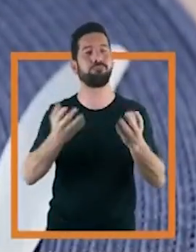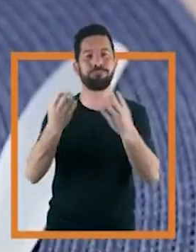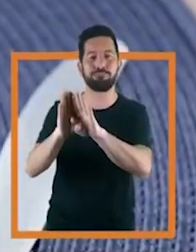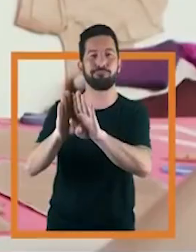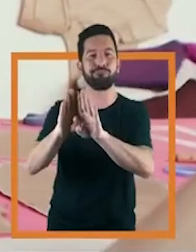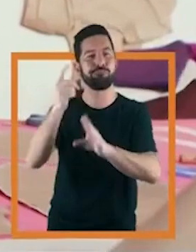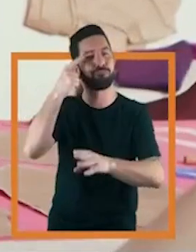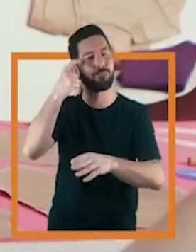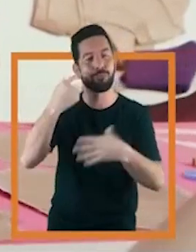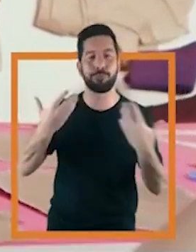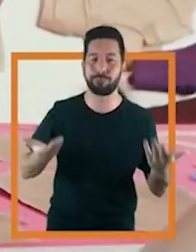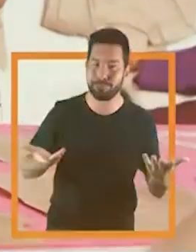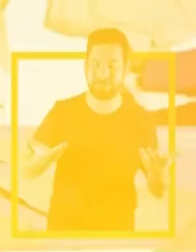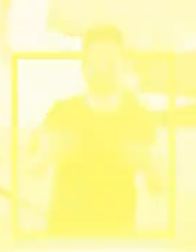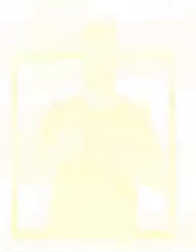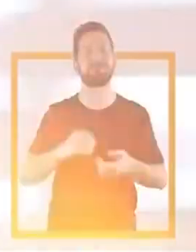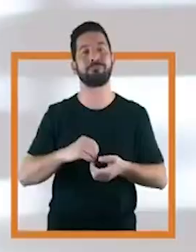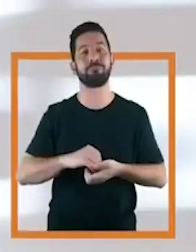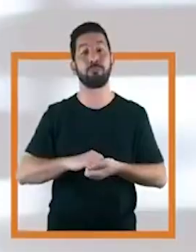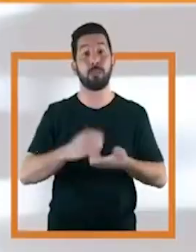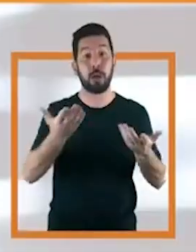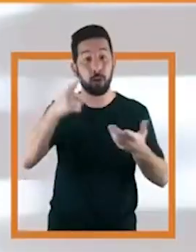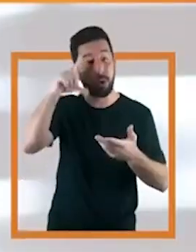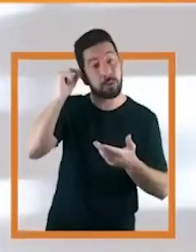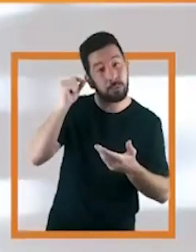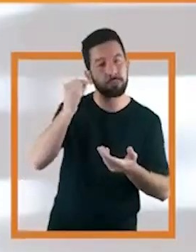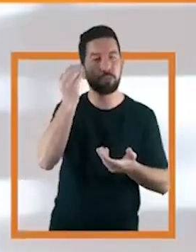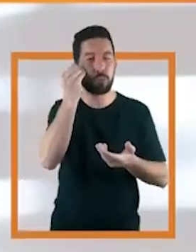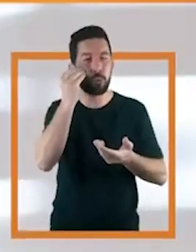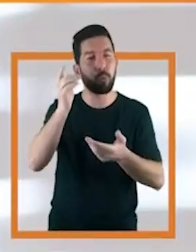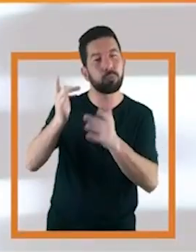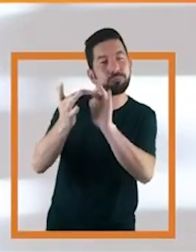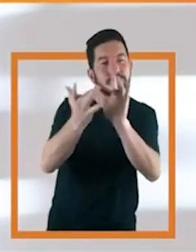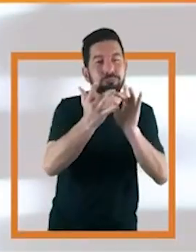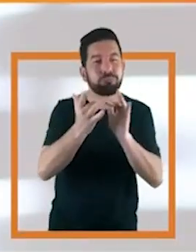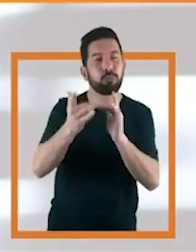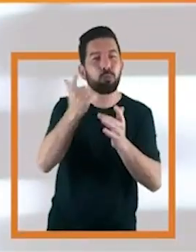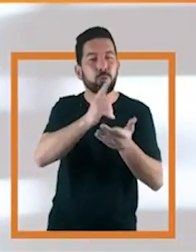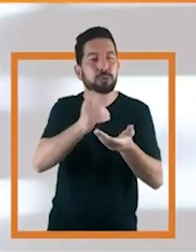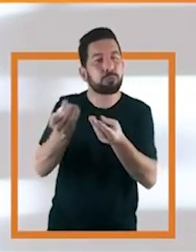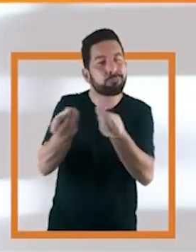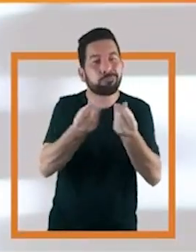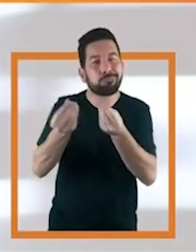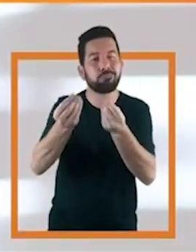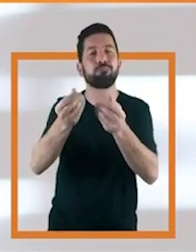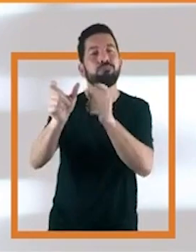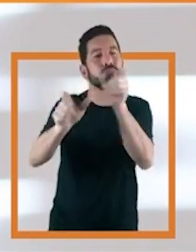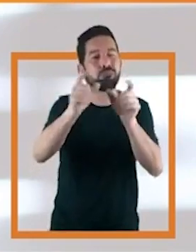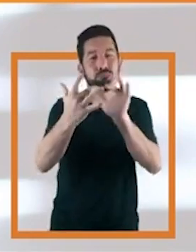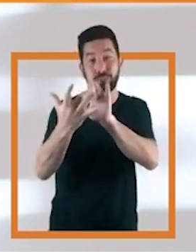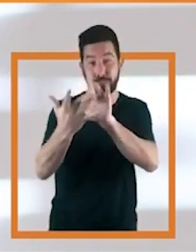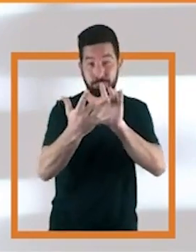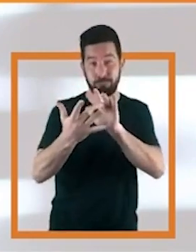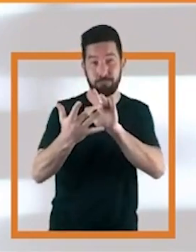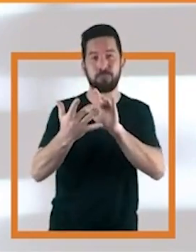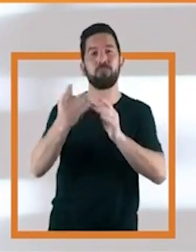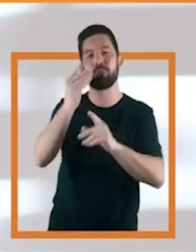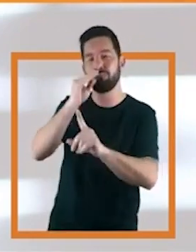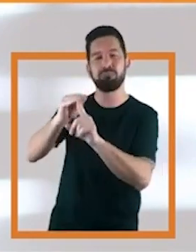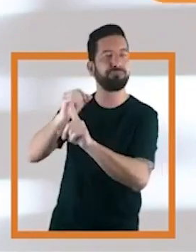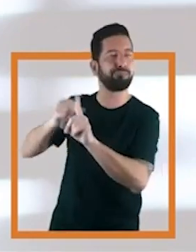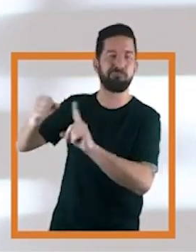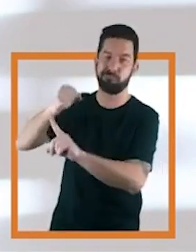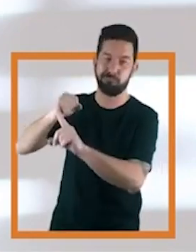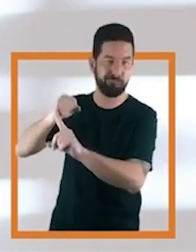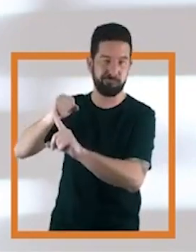infelizmente, foram fechadas pelo João Dória. O Márcio França, ele conseguiu ter uma sensibilidade incrível na hora que ele alcançou as pessoas